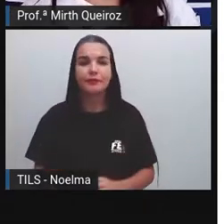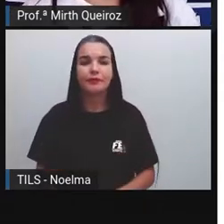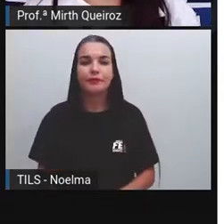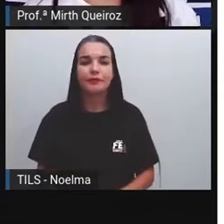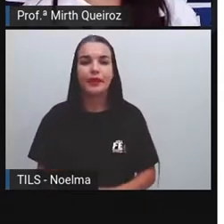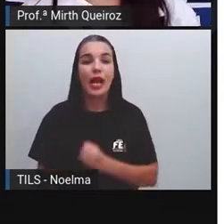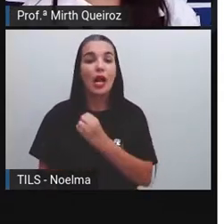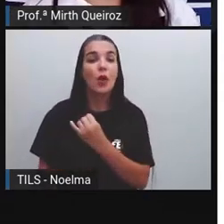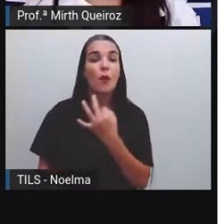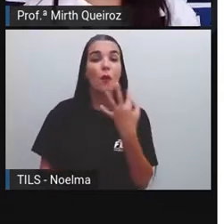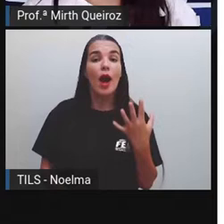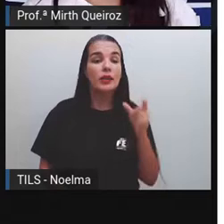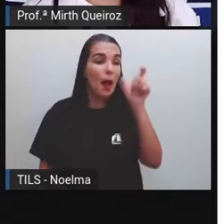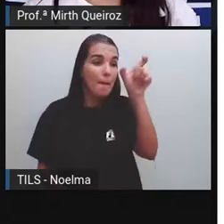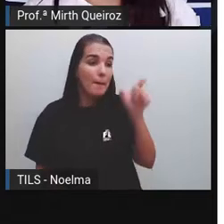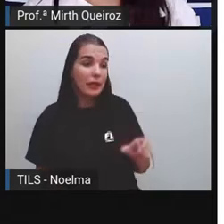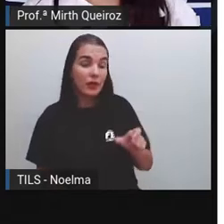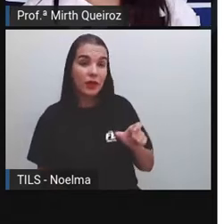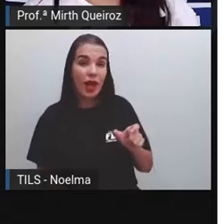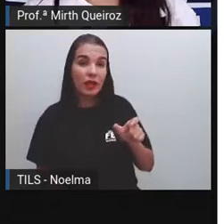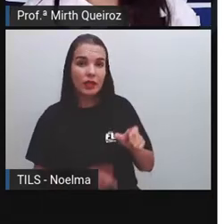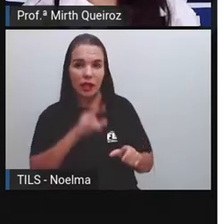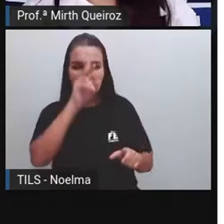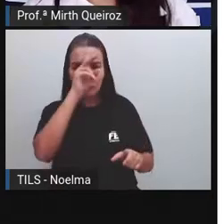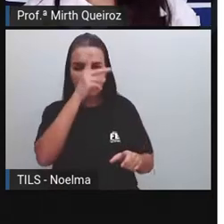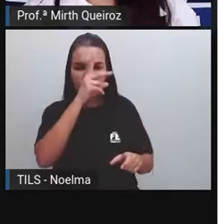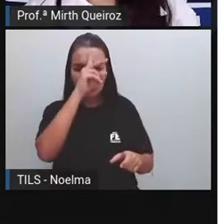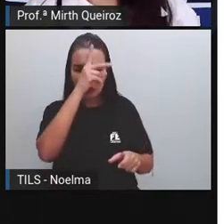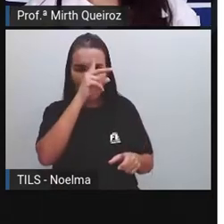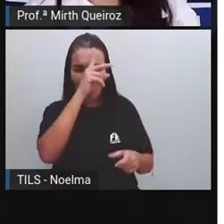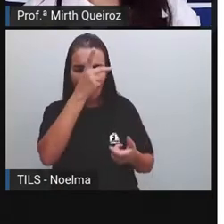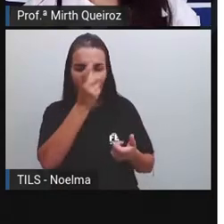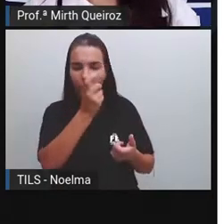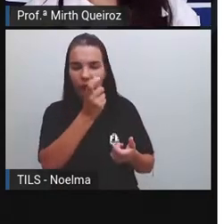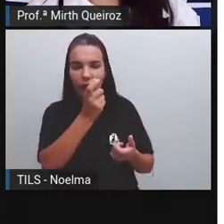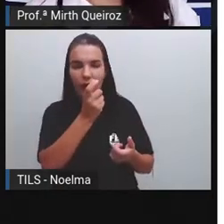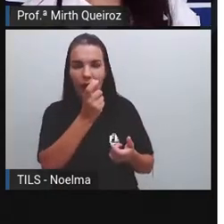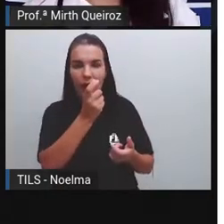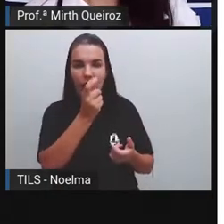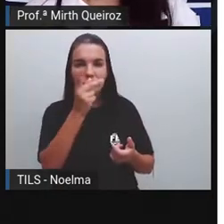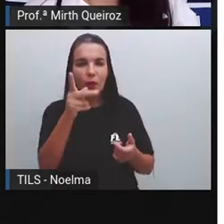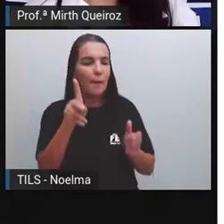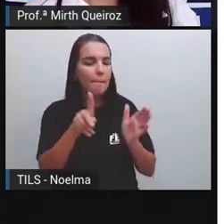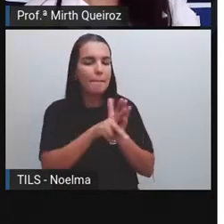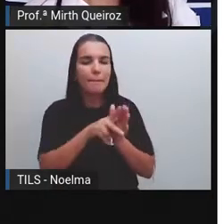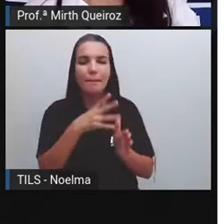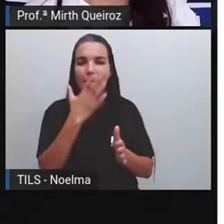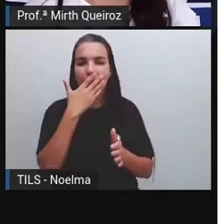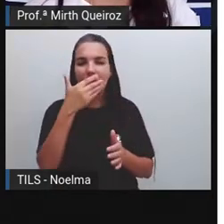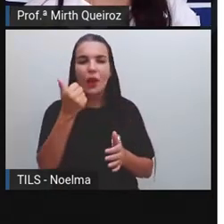Quais são os personagens de história em quadrinhos preferidos aí de vocês?